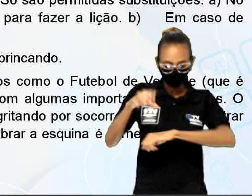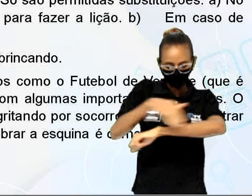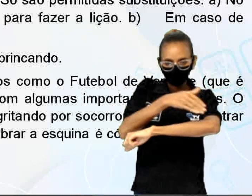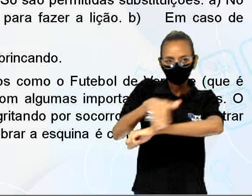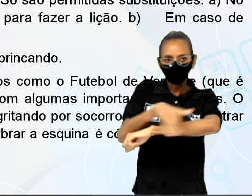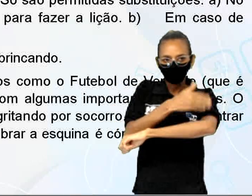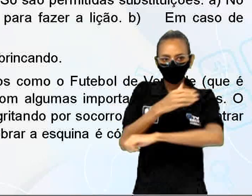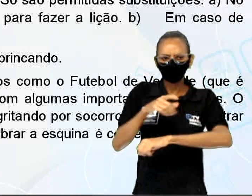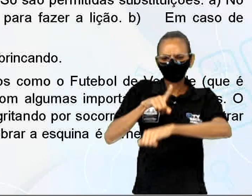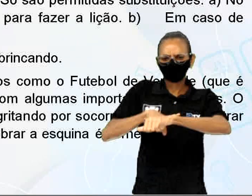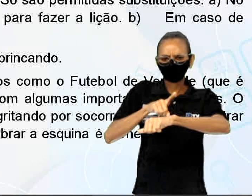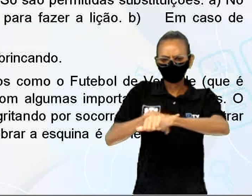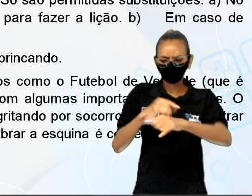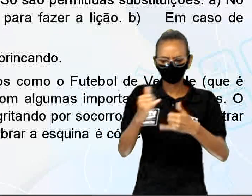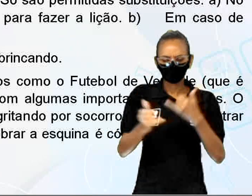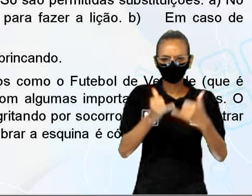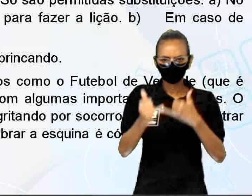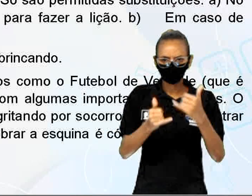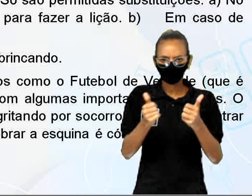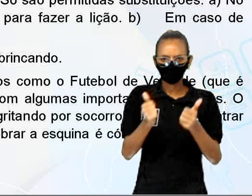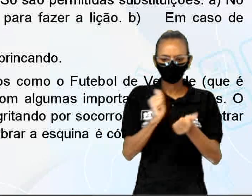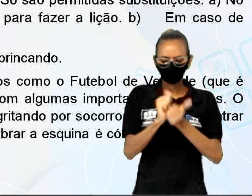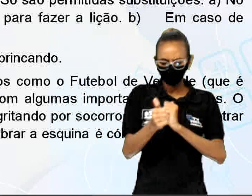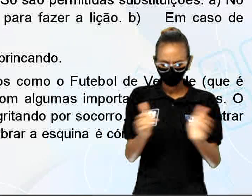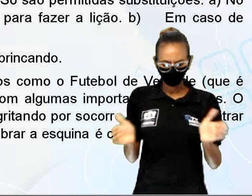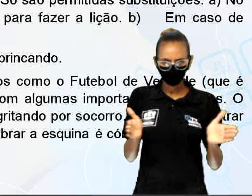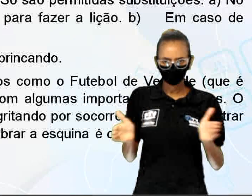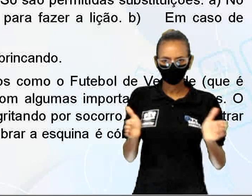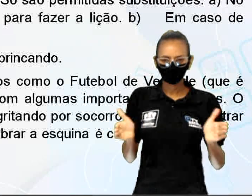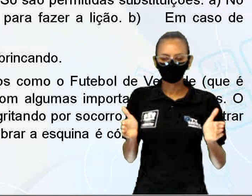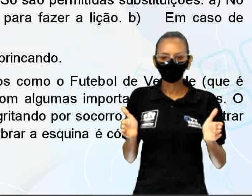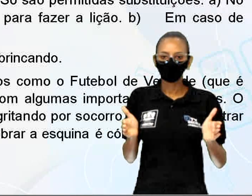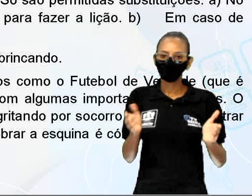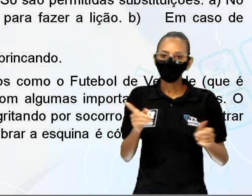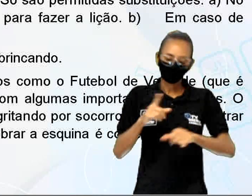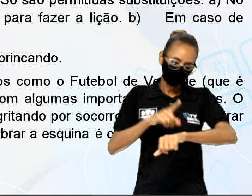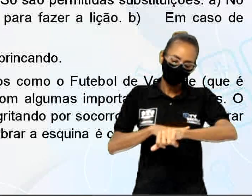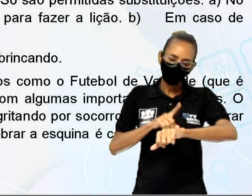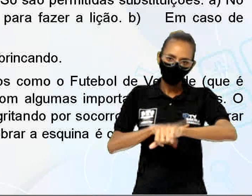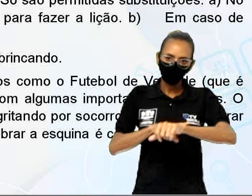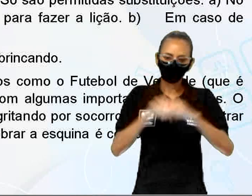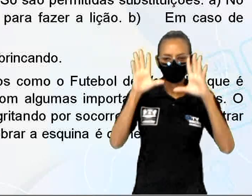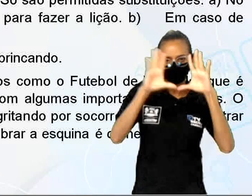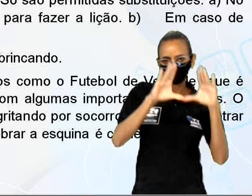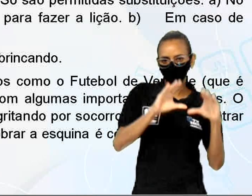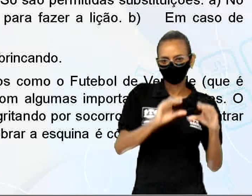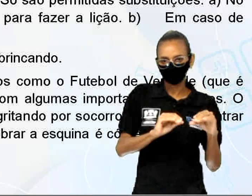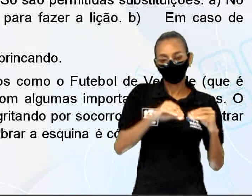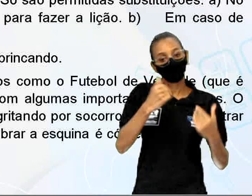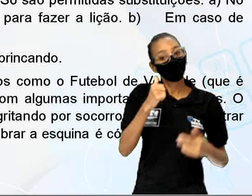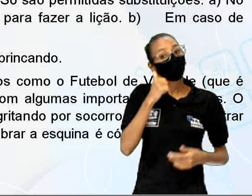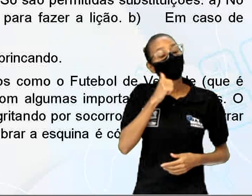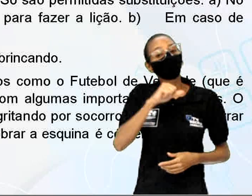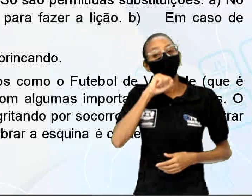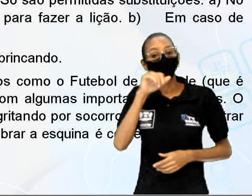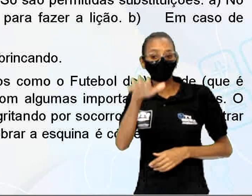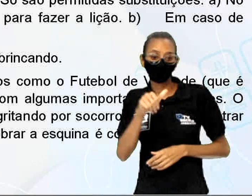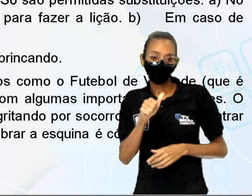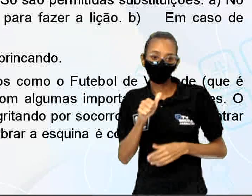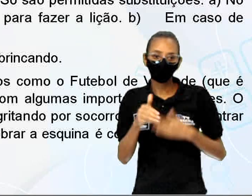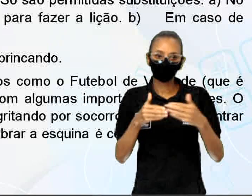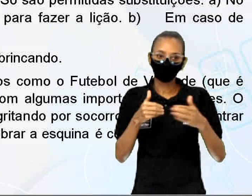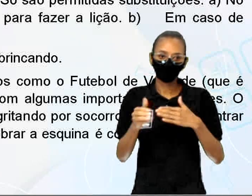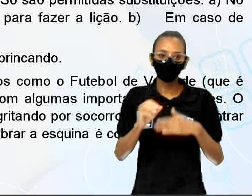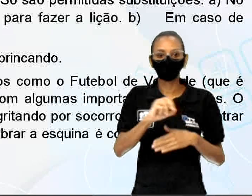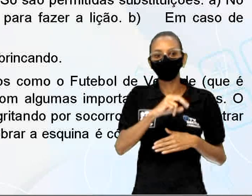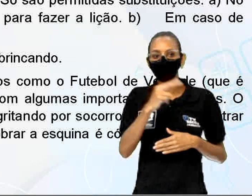até a mãe chamar ou escurecer o que vier primeiro. Nos jogos noturnos até alguém da vizinhança ameaçar chamar a